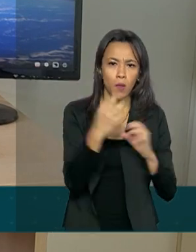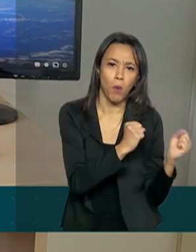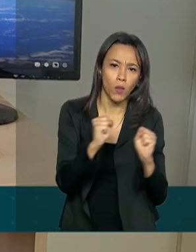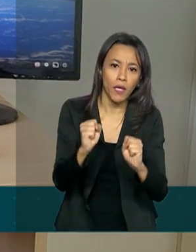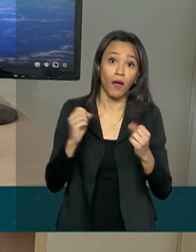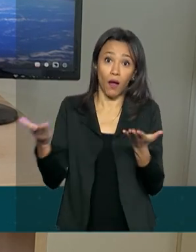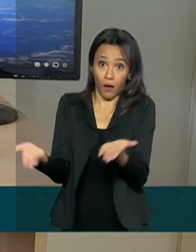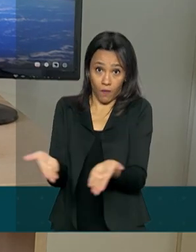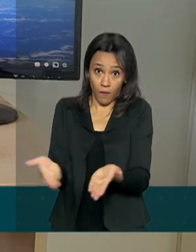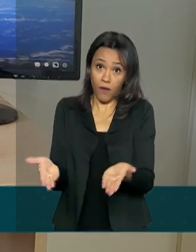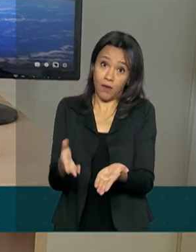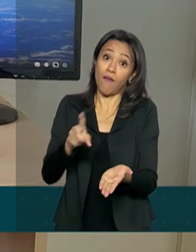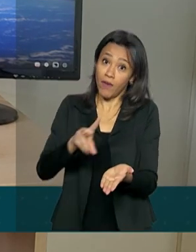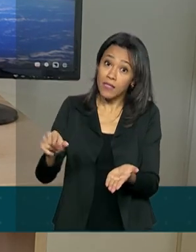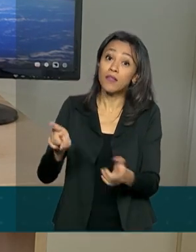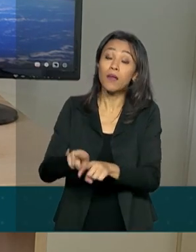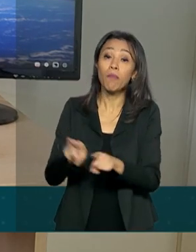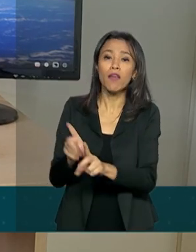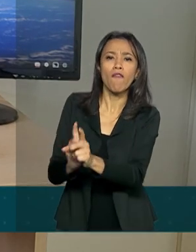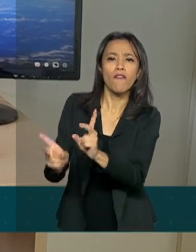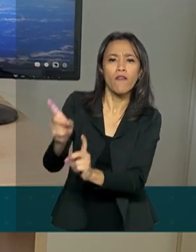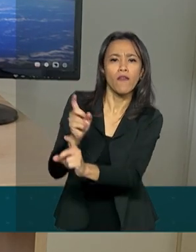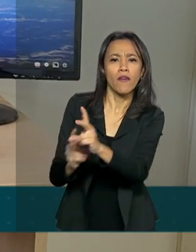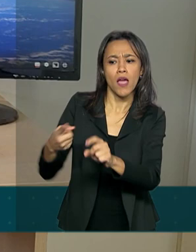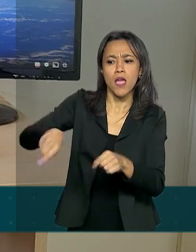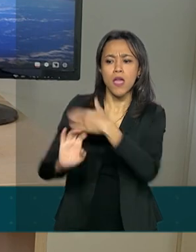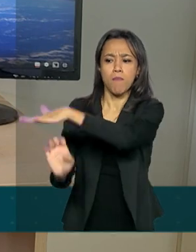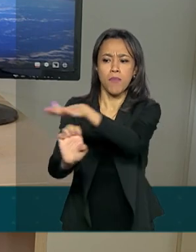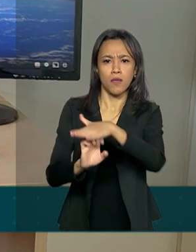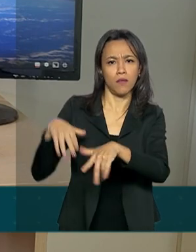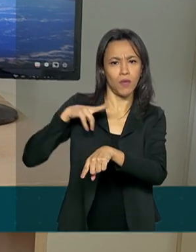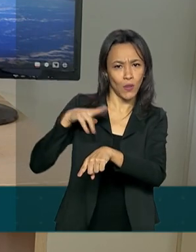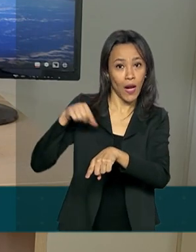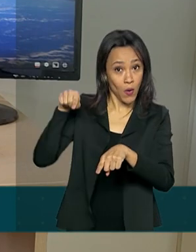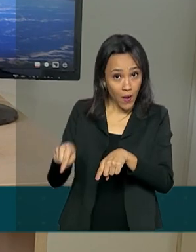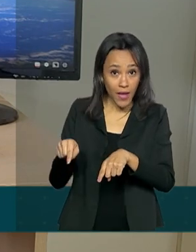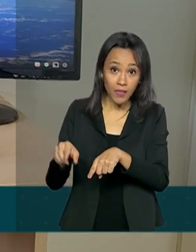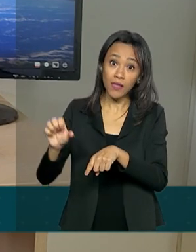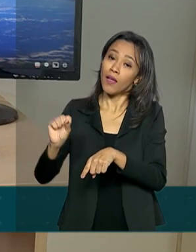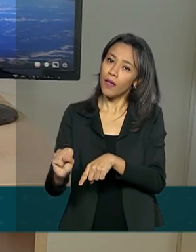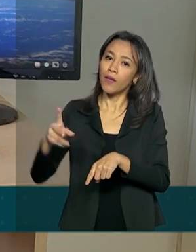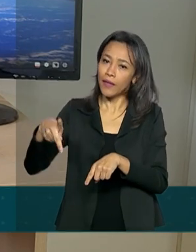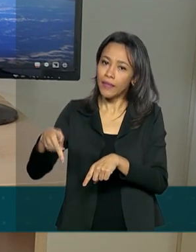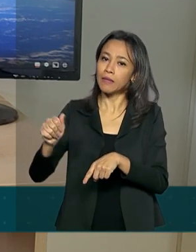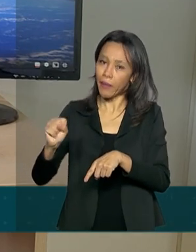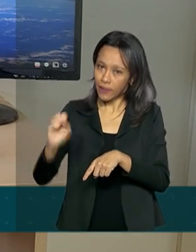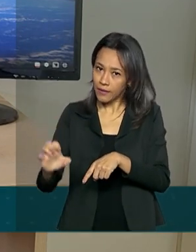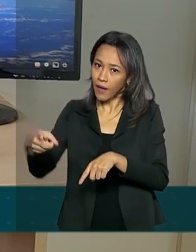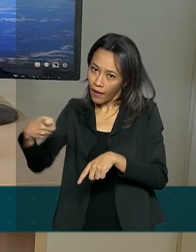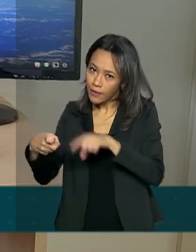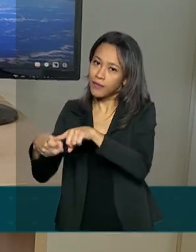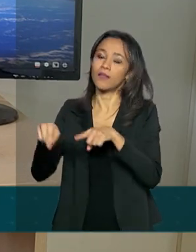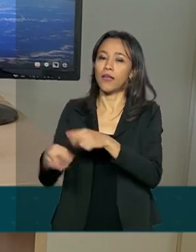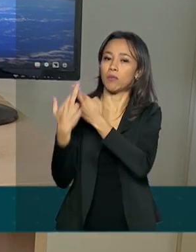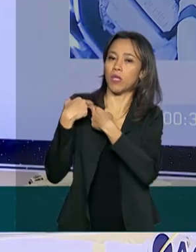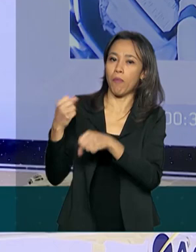agora terá a finalidade comercial, com empresas como a SpaceX, comandando a construção de foguetes e aparatos para